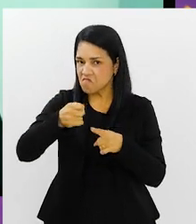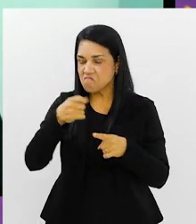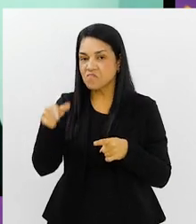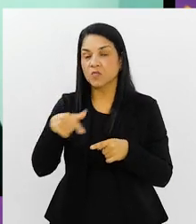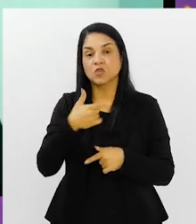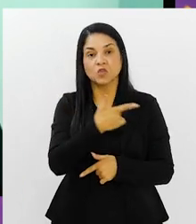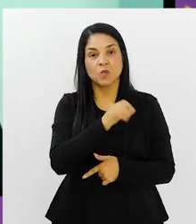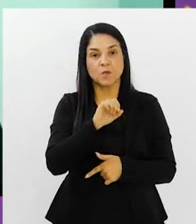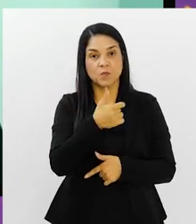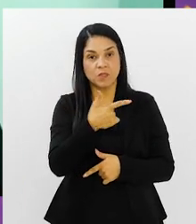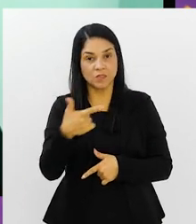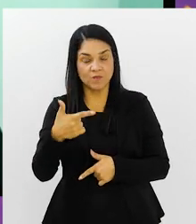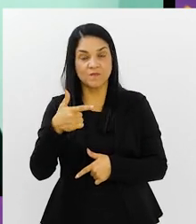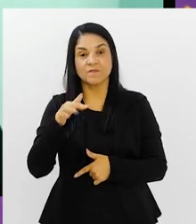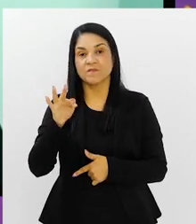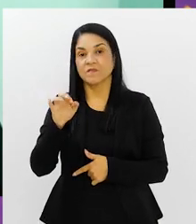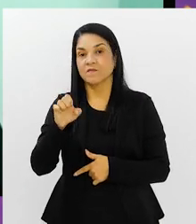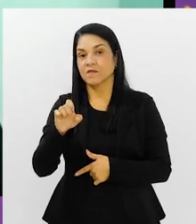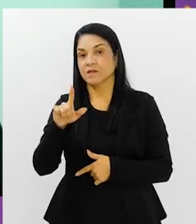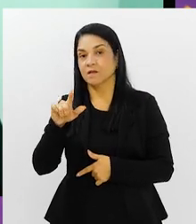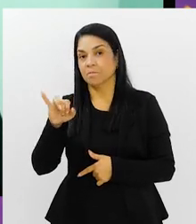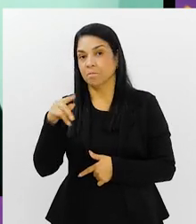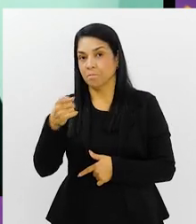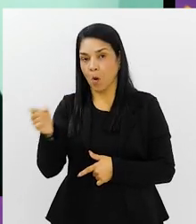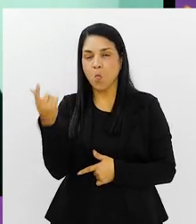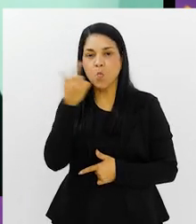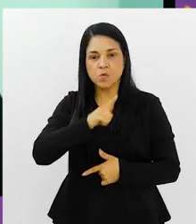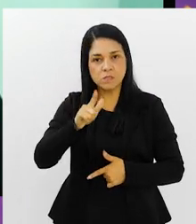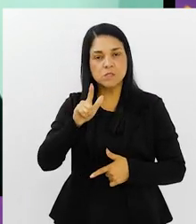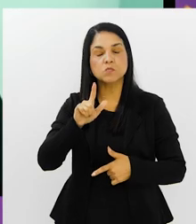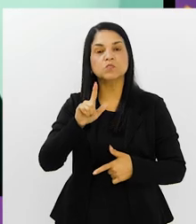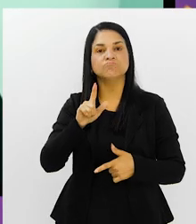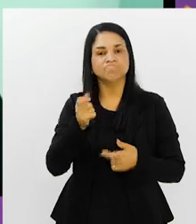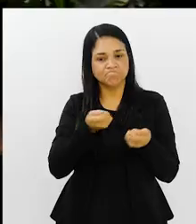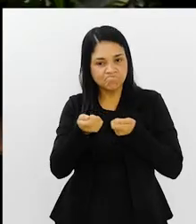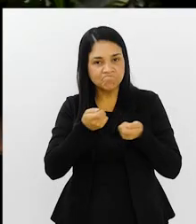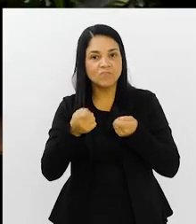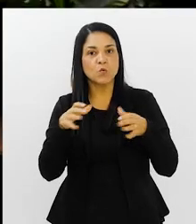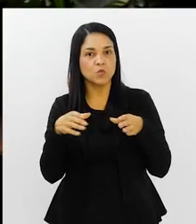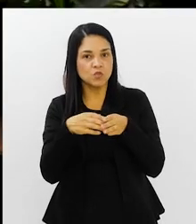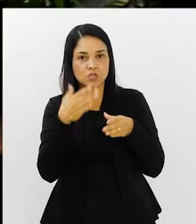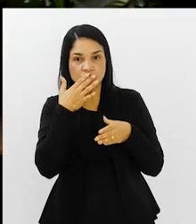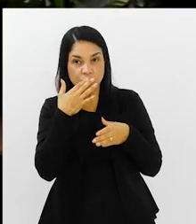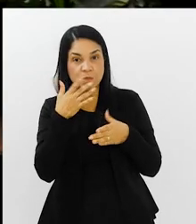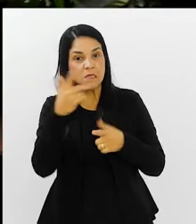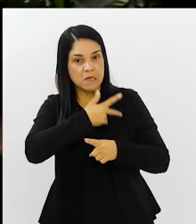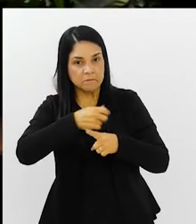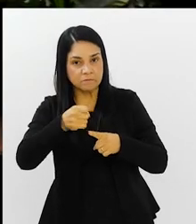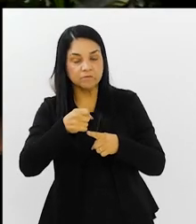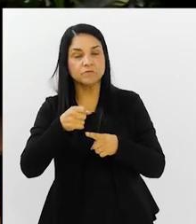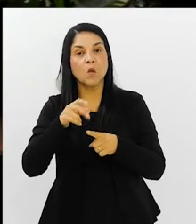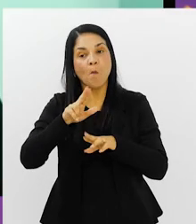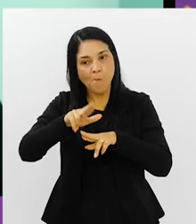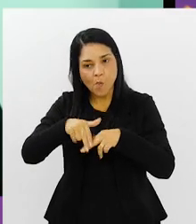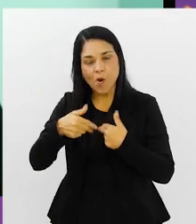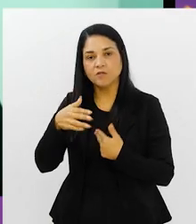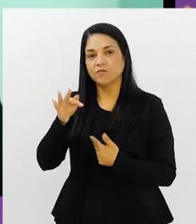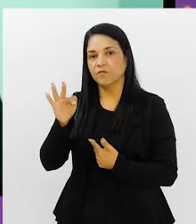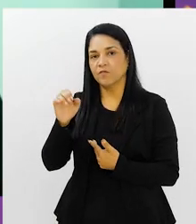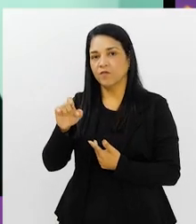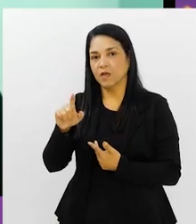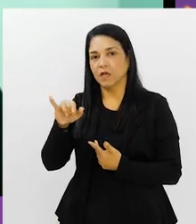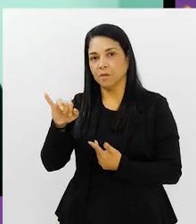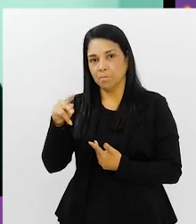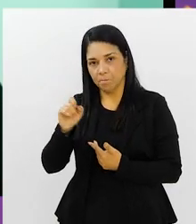Perfeito. Em 2002, o Filipão controlou aquele time. Chegamos para ganhar a Copa por causa do